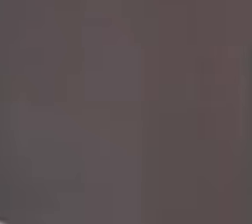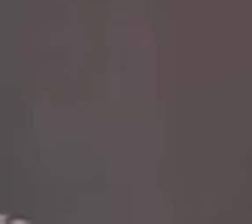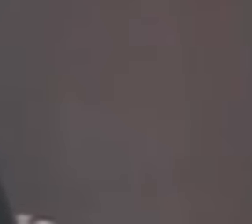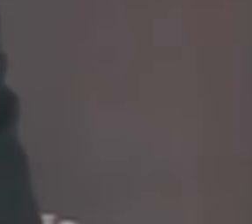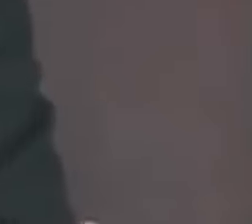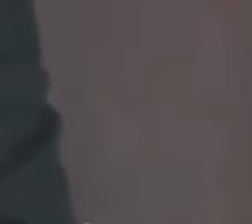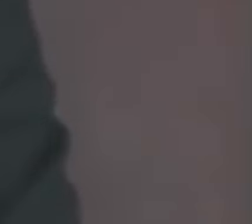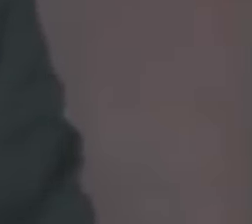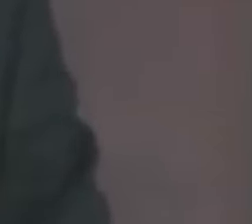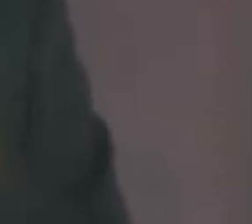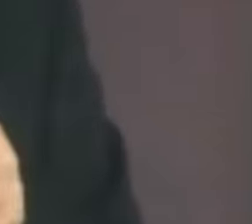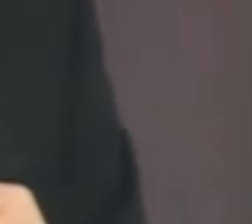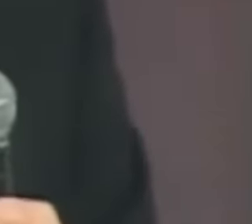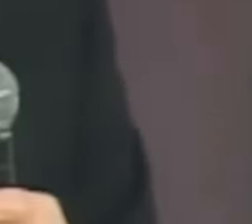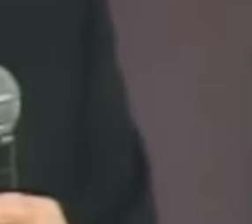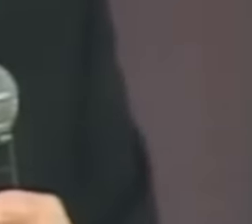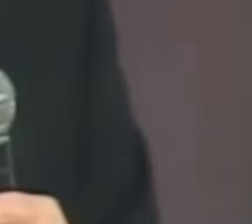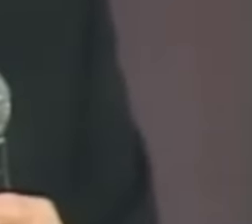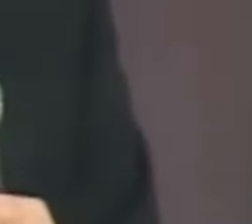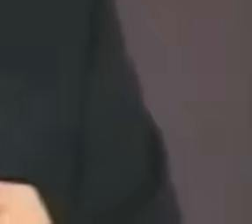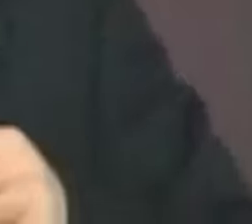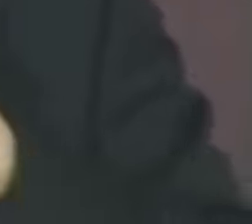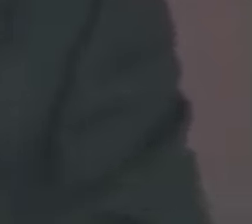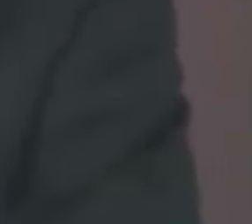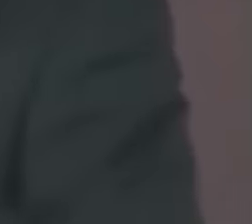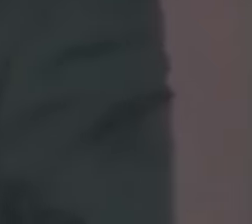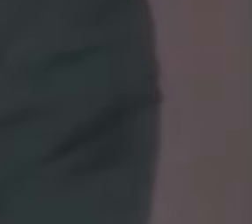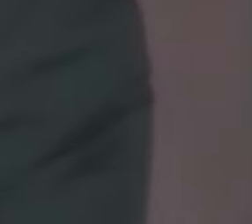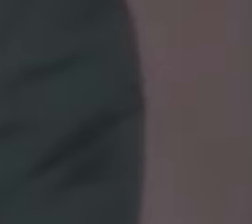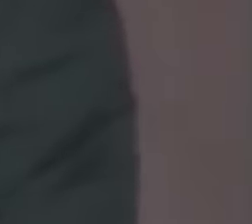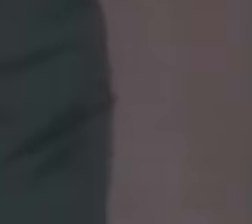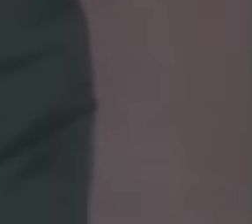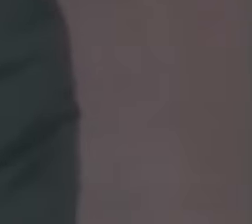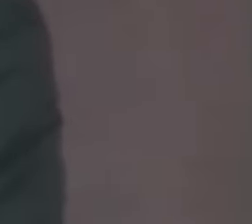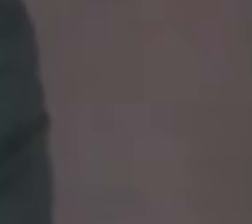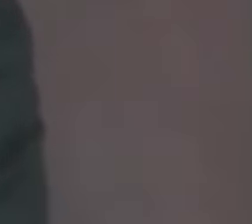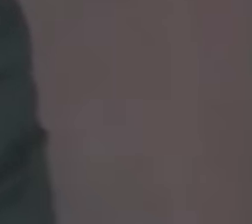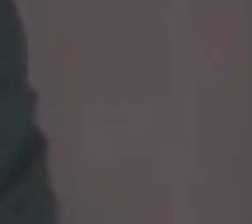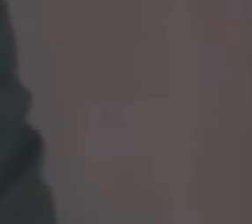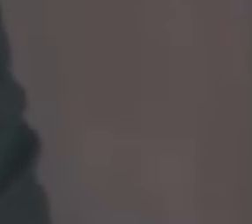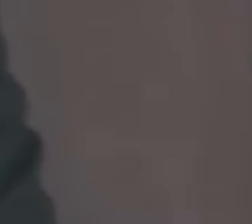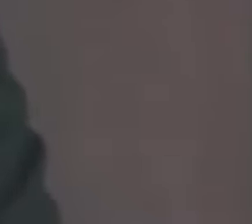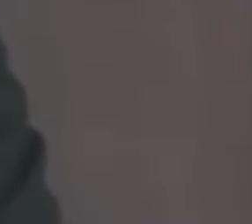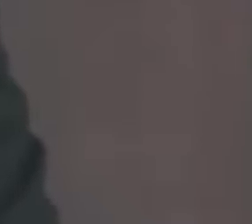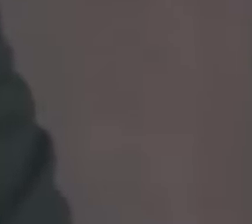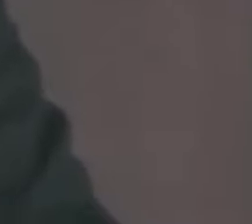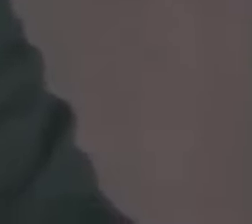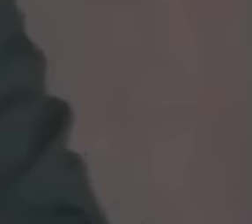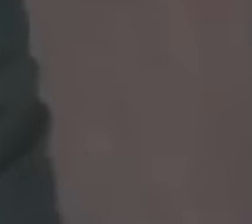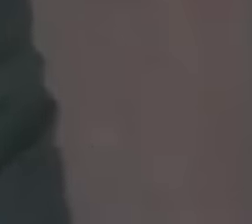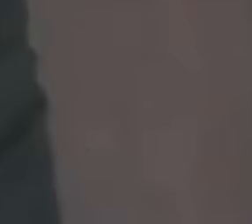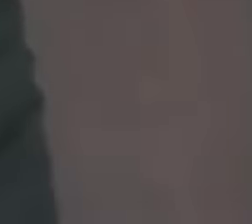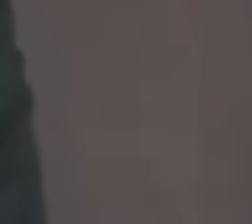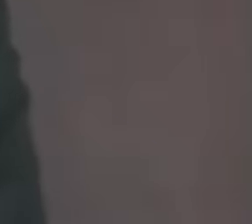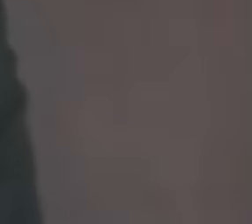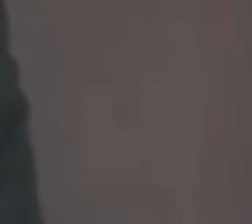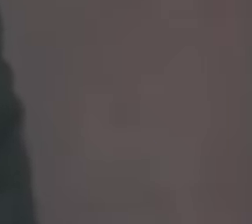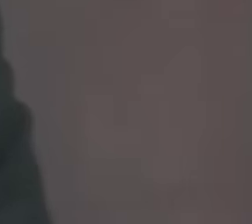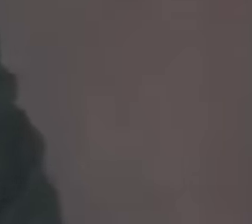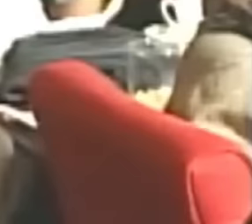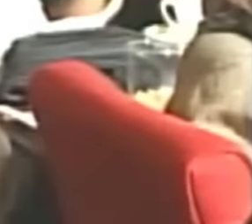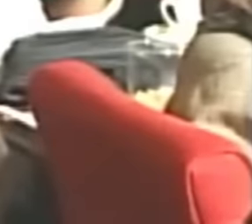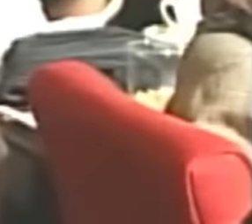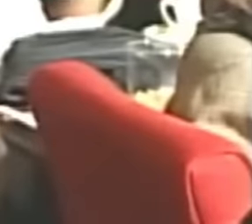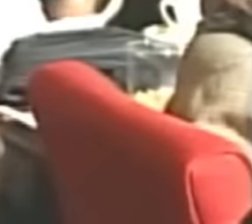principal dos mecanismos autodestrutivos o mecanismo autodestrutivo ele é sempre relacionado com não suportar